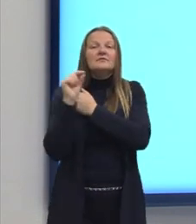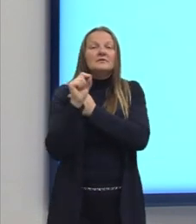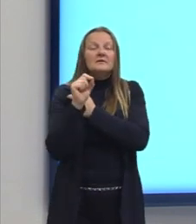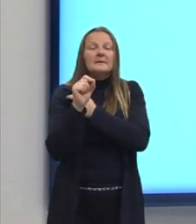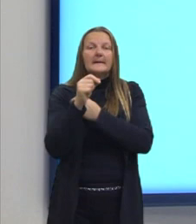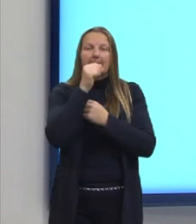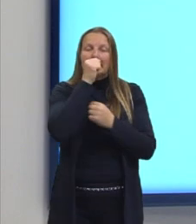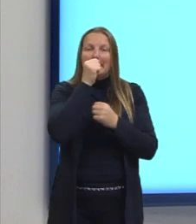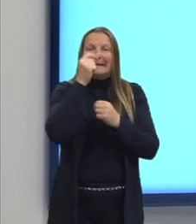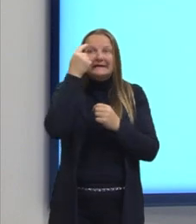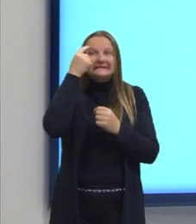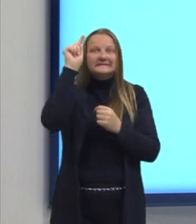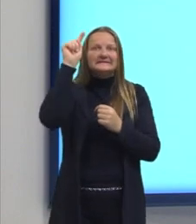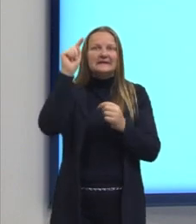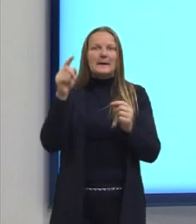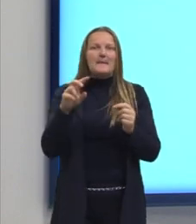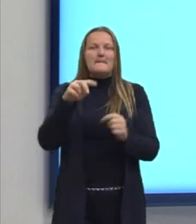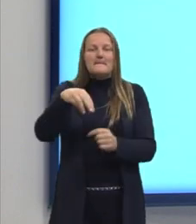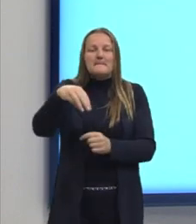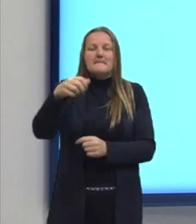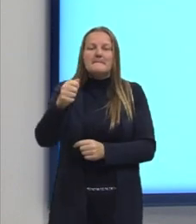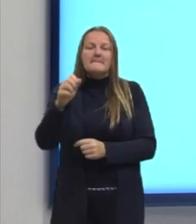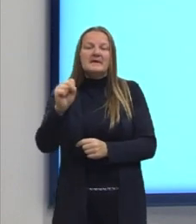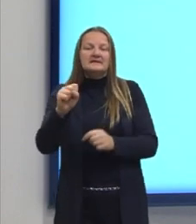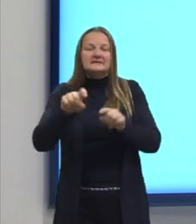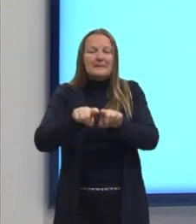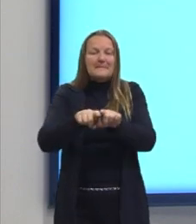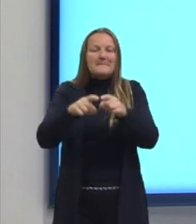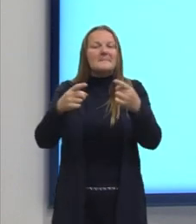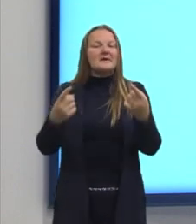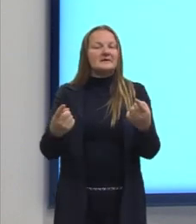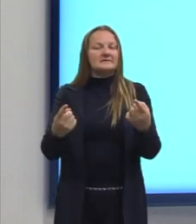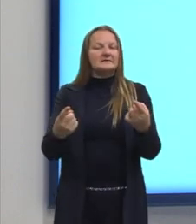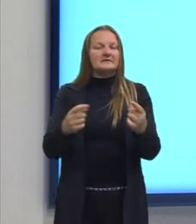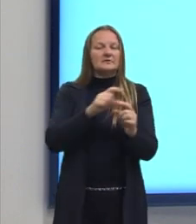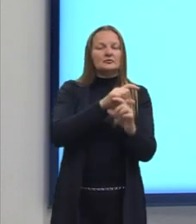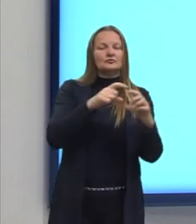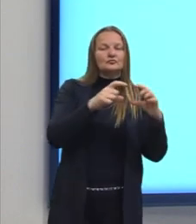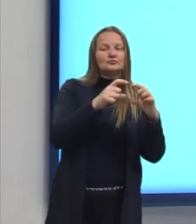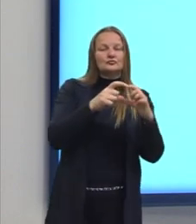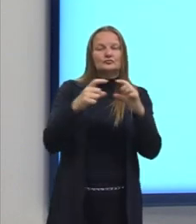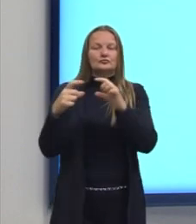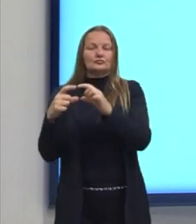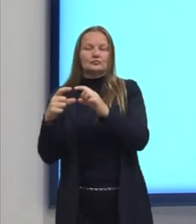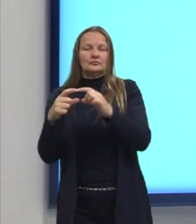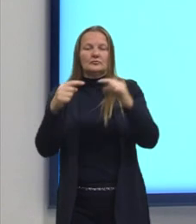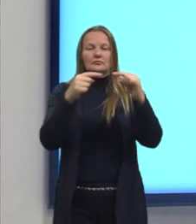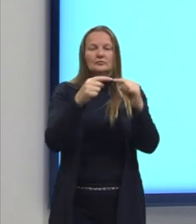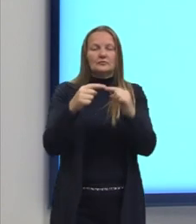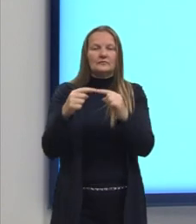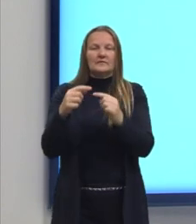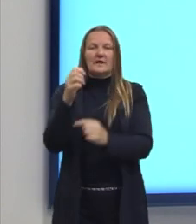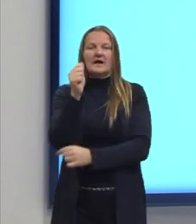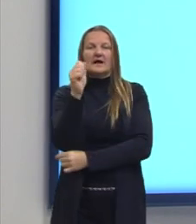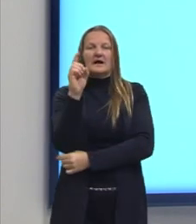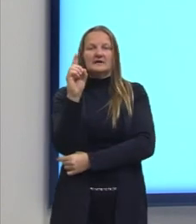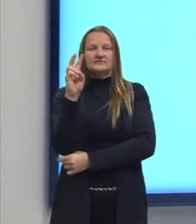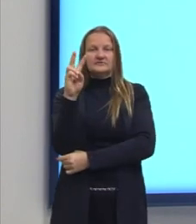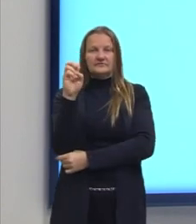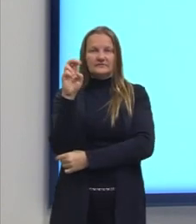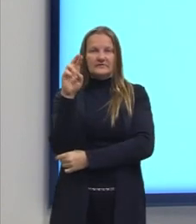trazer ideias contrárias quando a gente tem orações coordenadas adversativas.